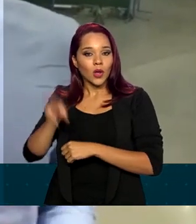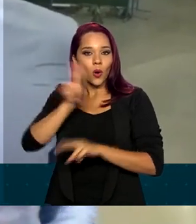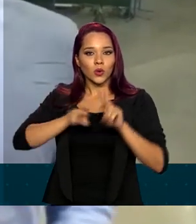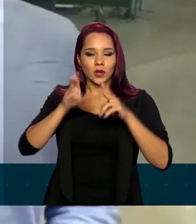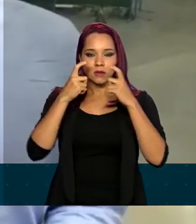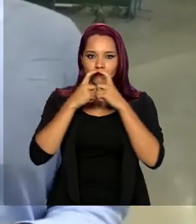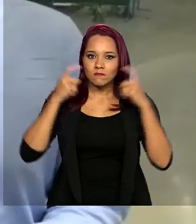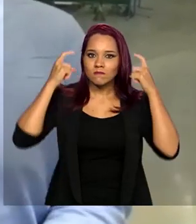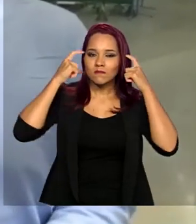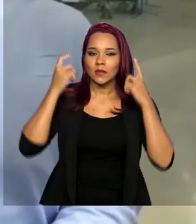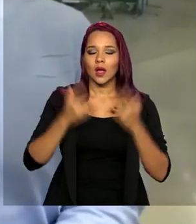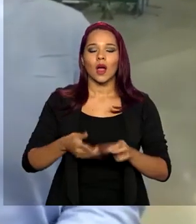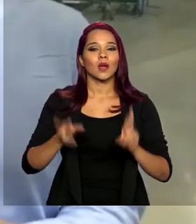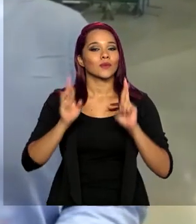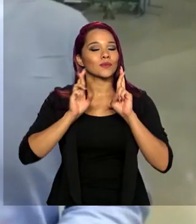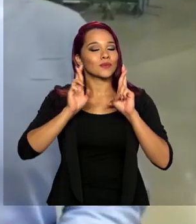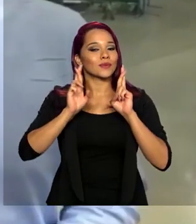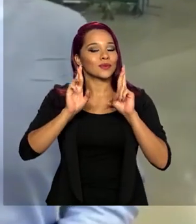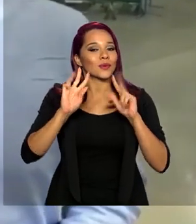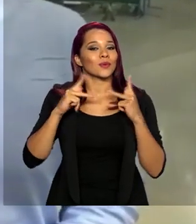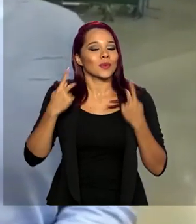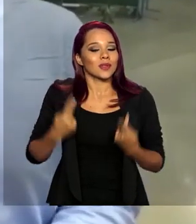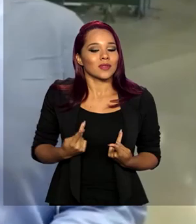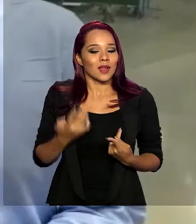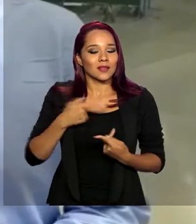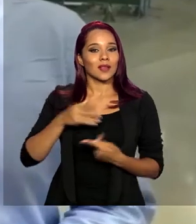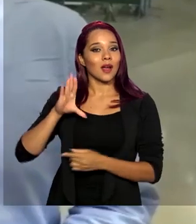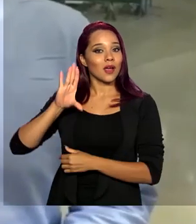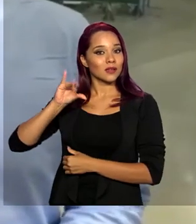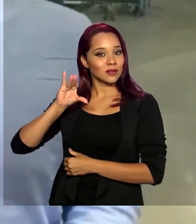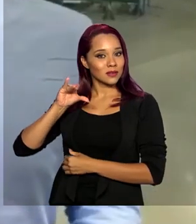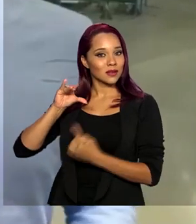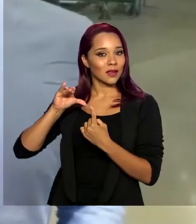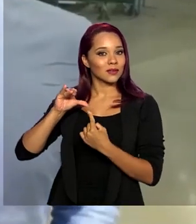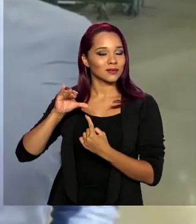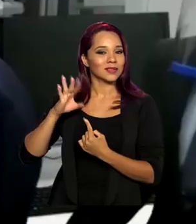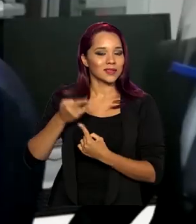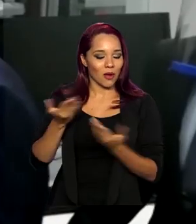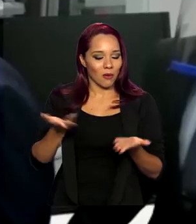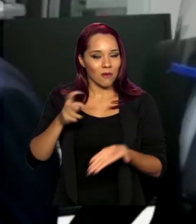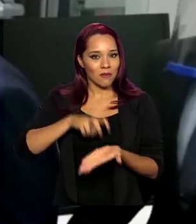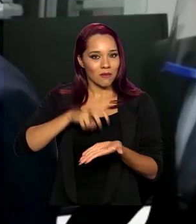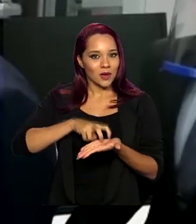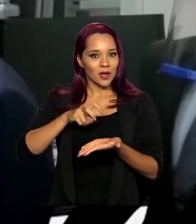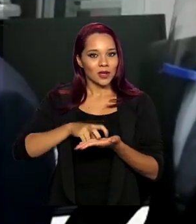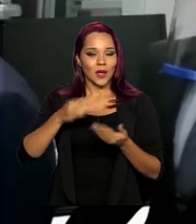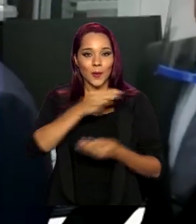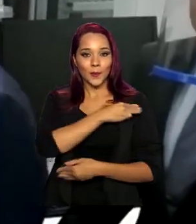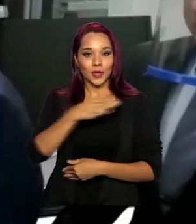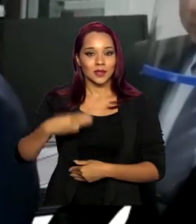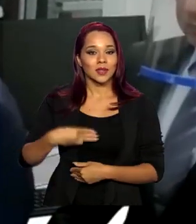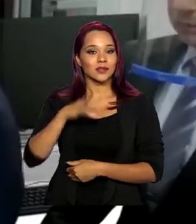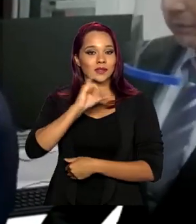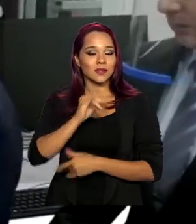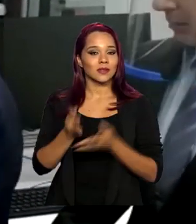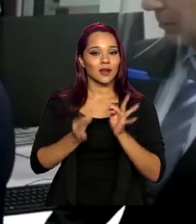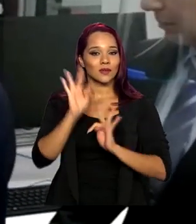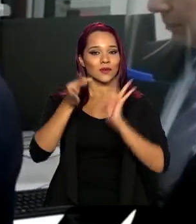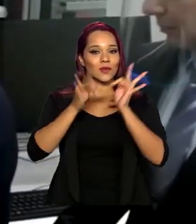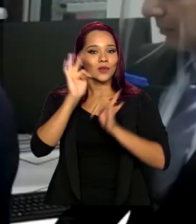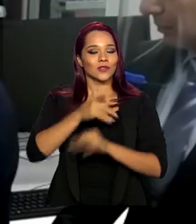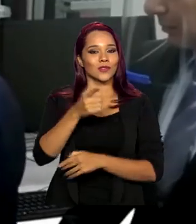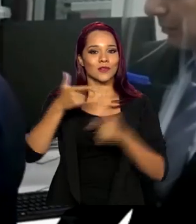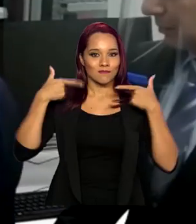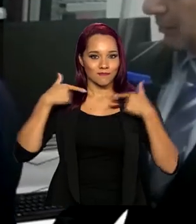máscaras, a esperança da humanidade está na ciência. Nessa manhã, o ministro de Ciência e Tecnologia, Marcos